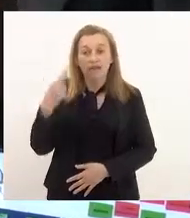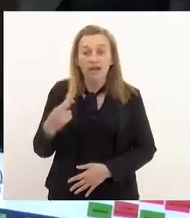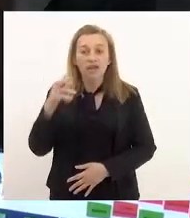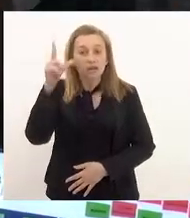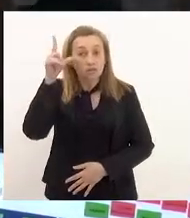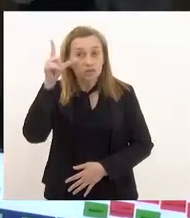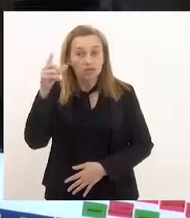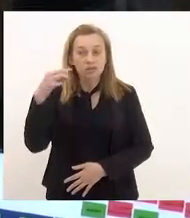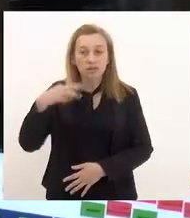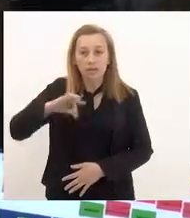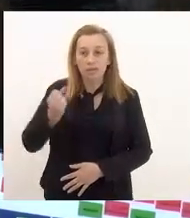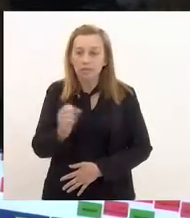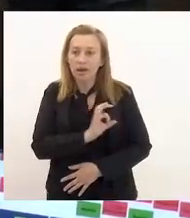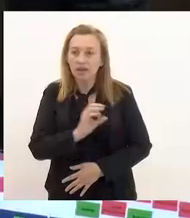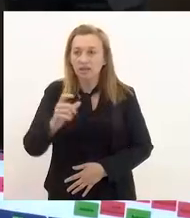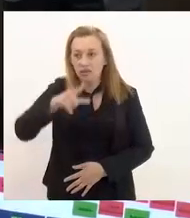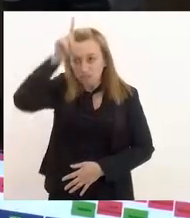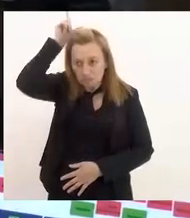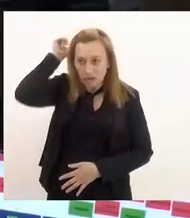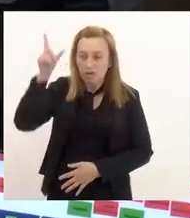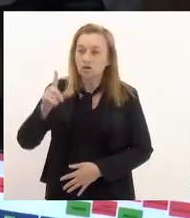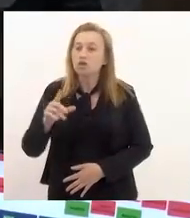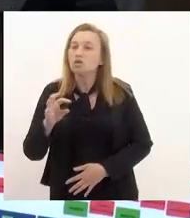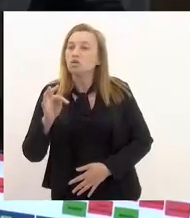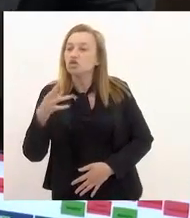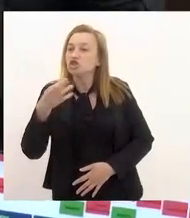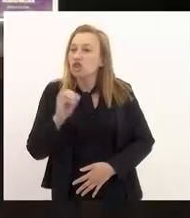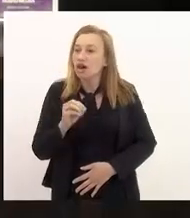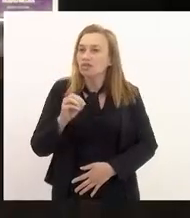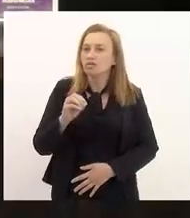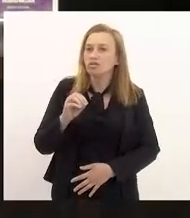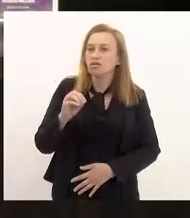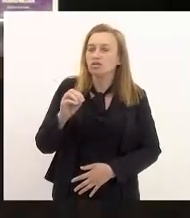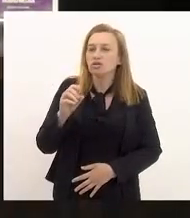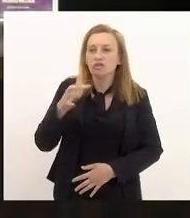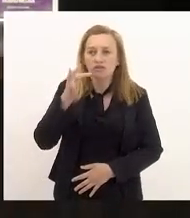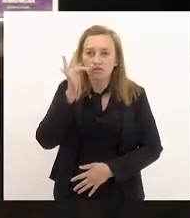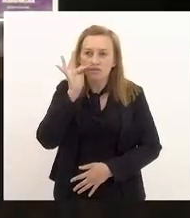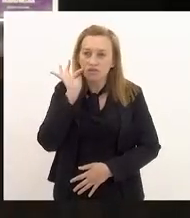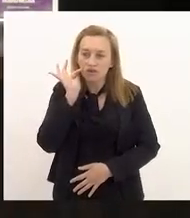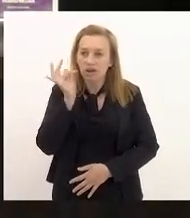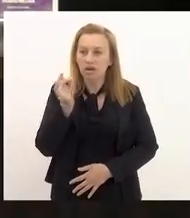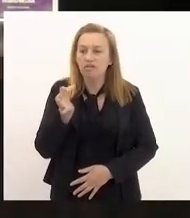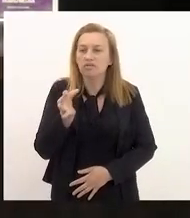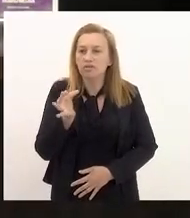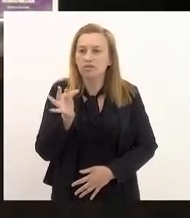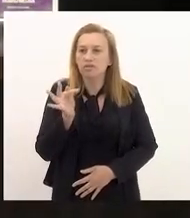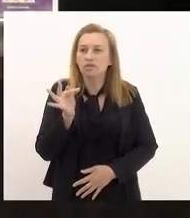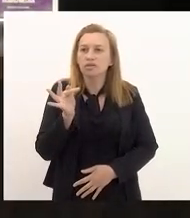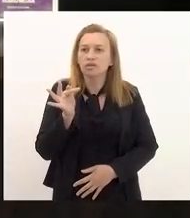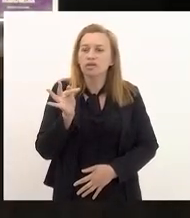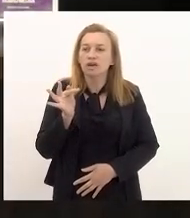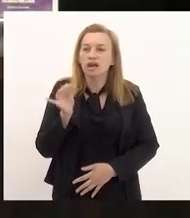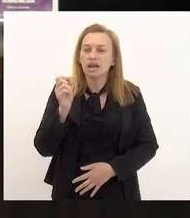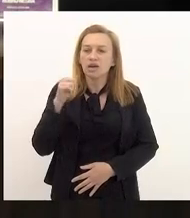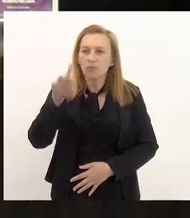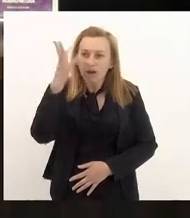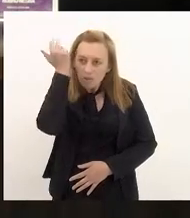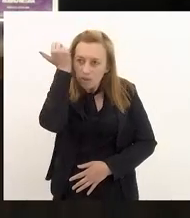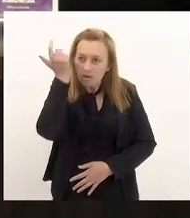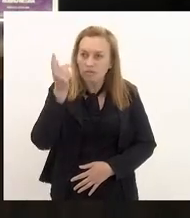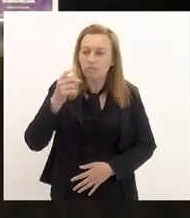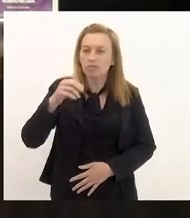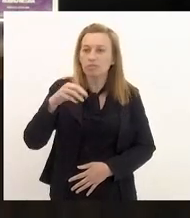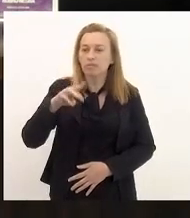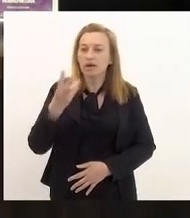Lucinha, Marta, Luiz Paulo, Gustavo, Dionísio, Flávio Serafini, Eliomar Coelho, Márcio Canella,